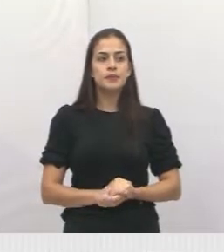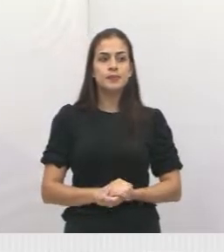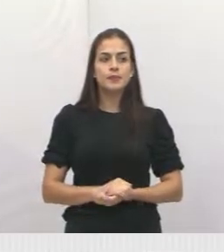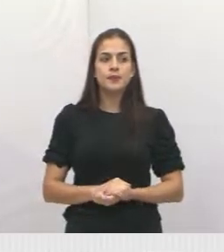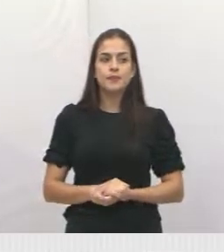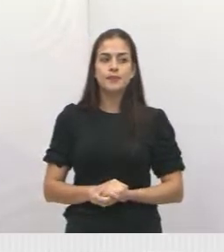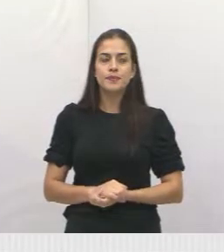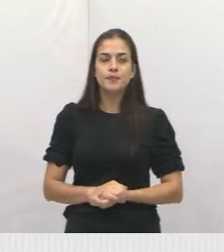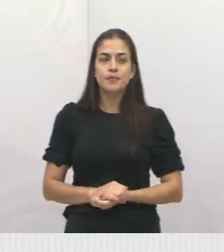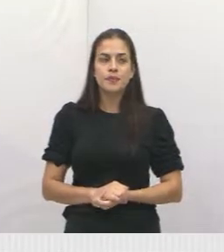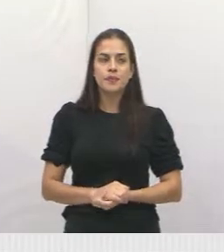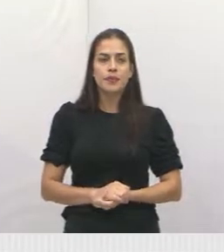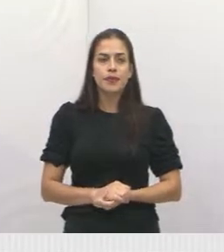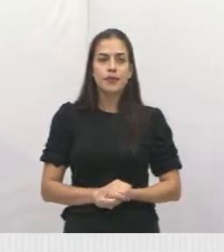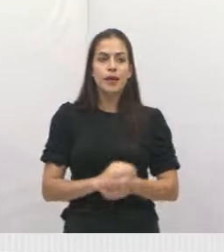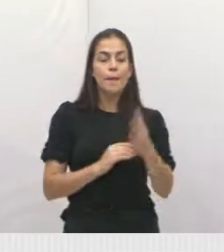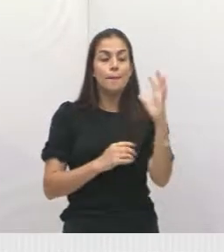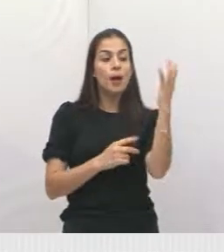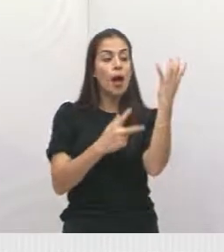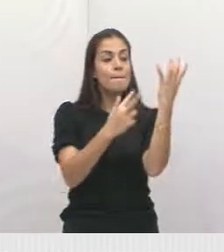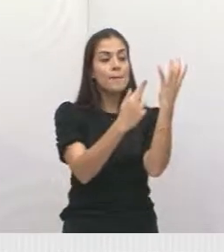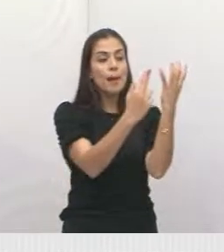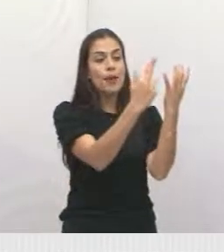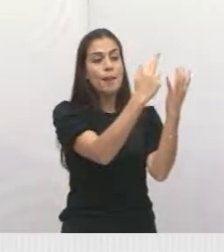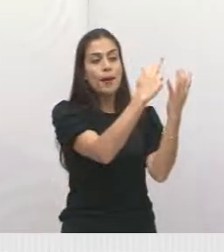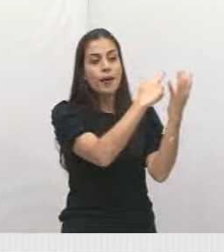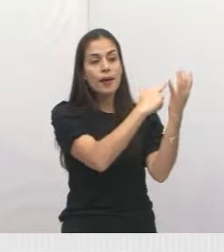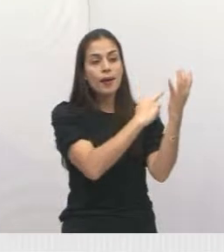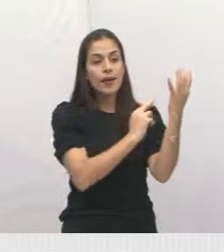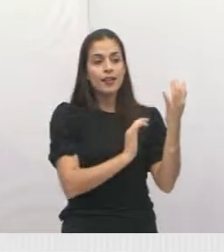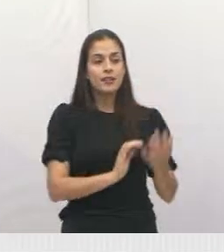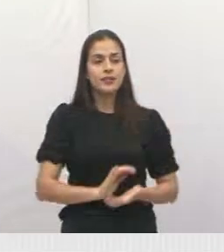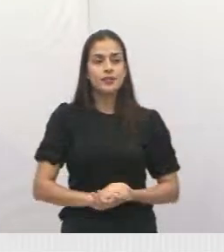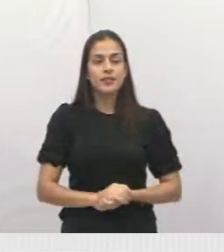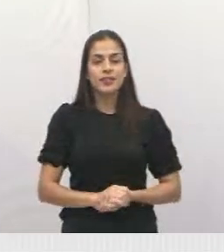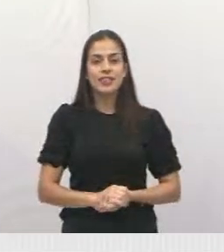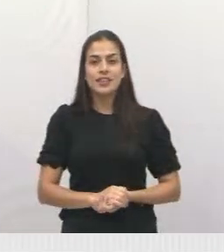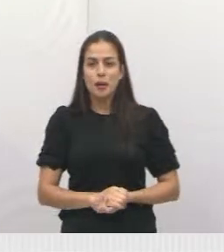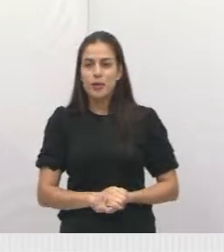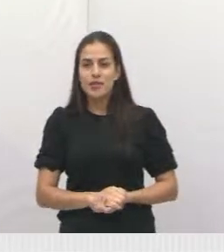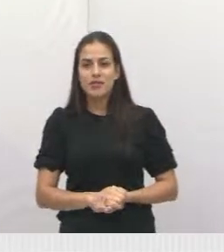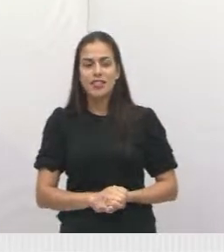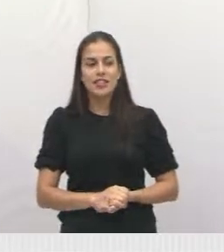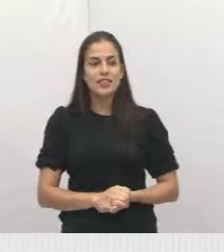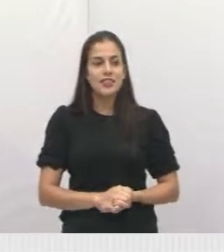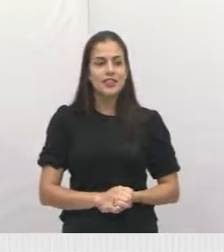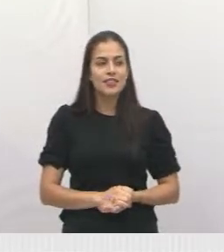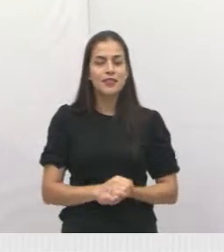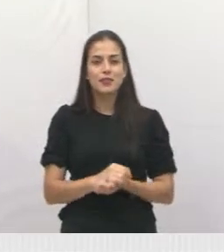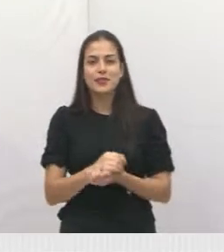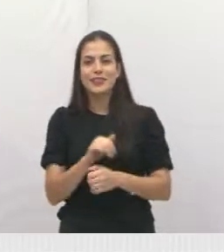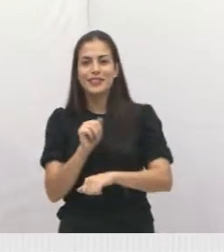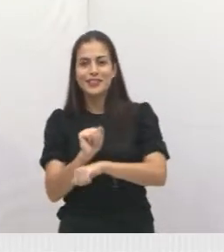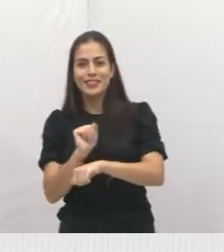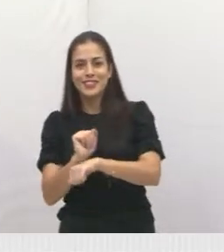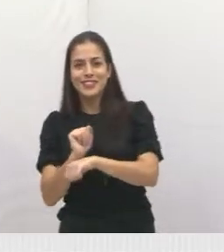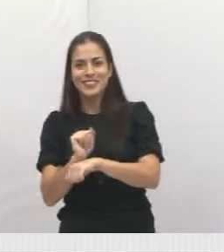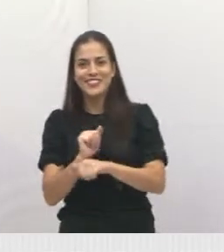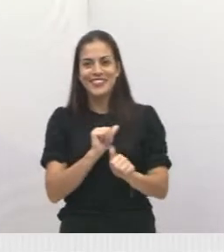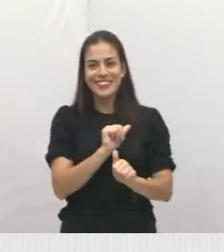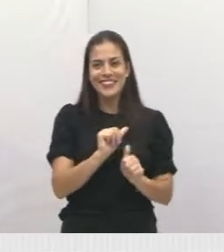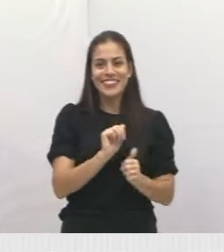Poda de árvore. Também a gente está pedindo essa poda de árvore. Esperar a providência. Próximo.